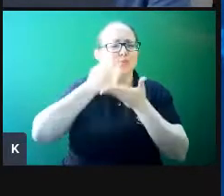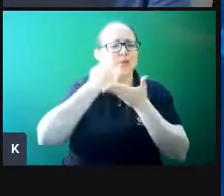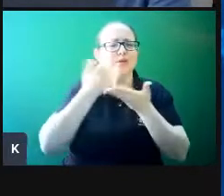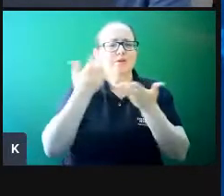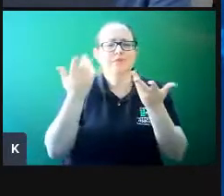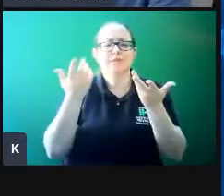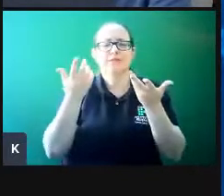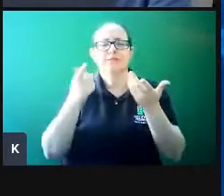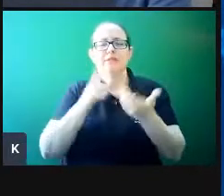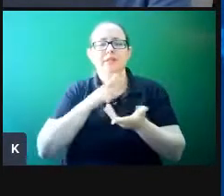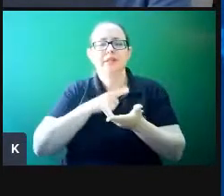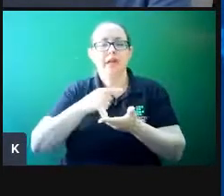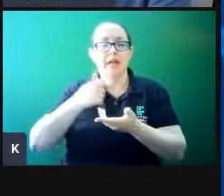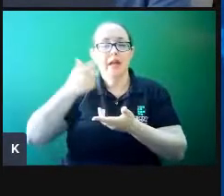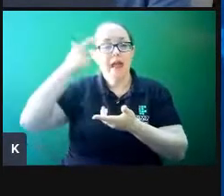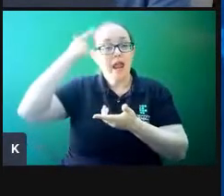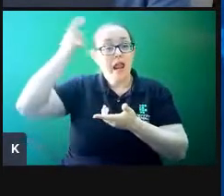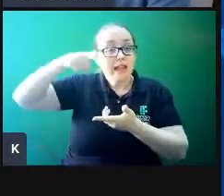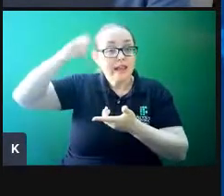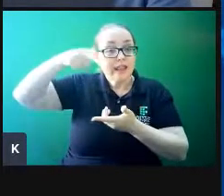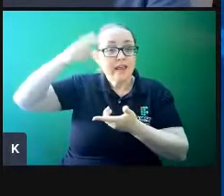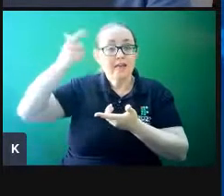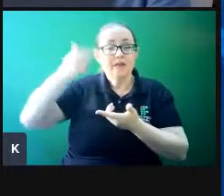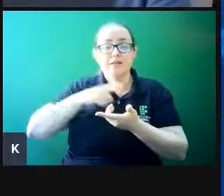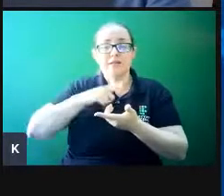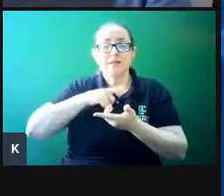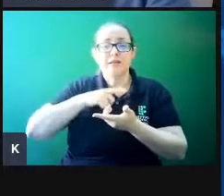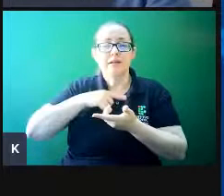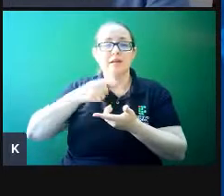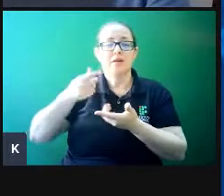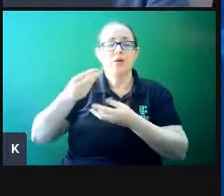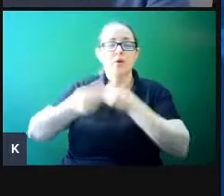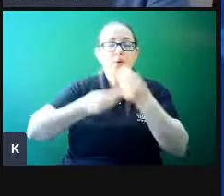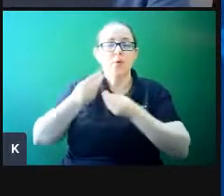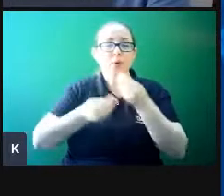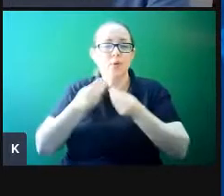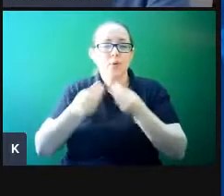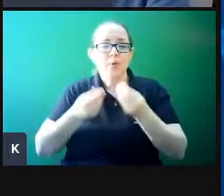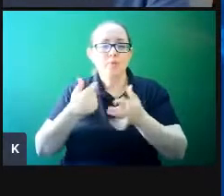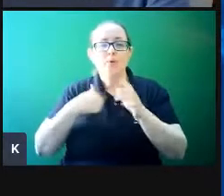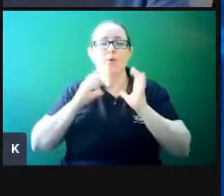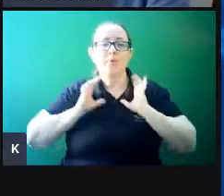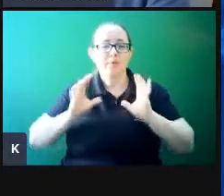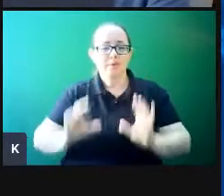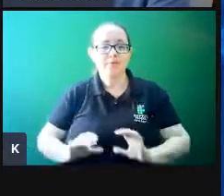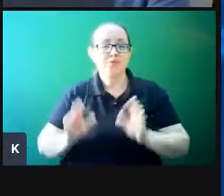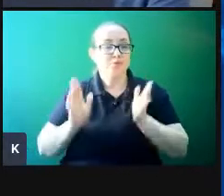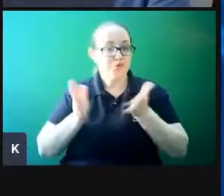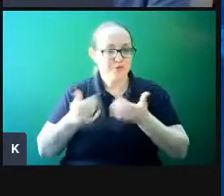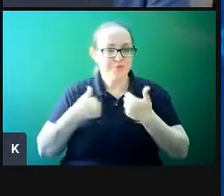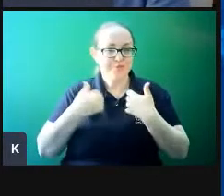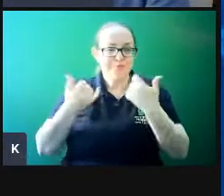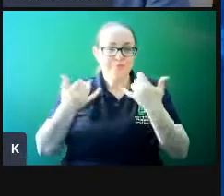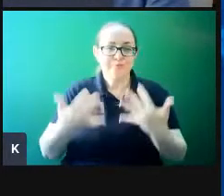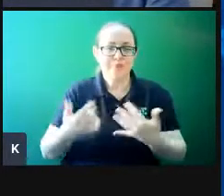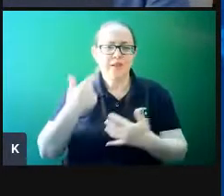líderes apoiam essas iniciativas, com relação ao comportamento a gente já viu, né? Então, vocês podem olhar na tela, tem vários